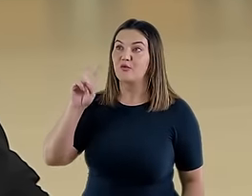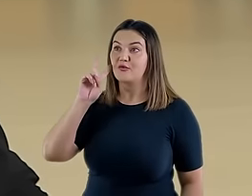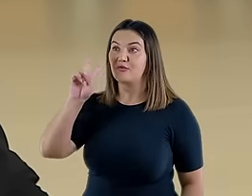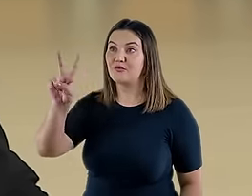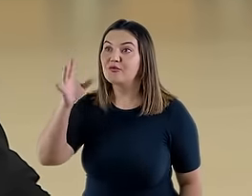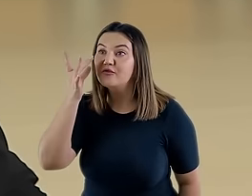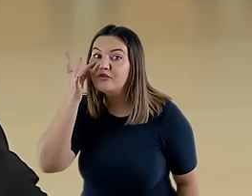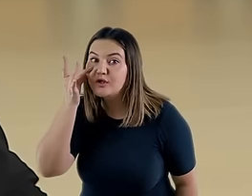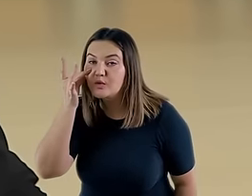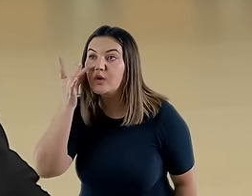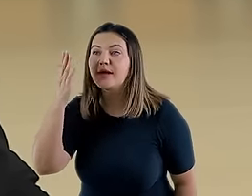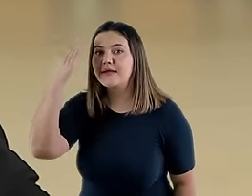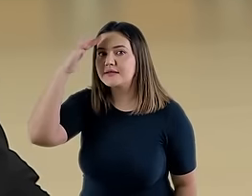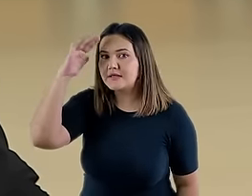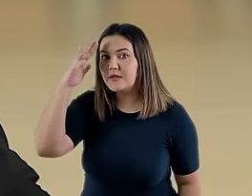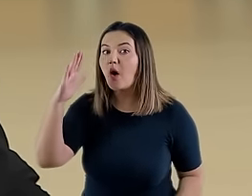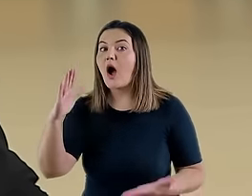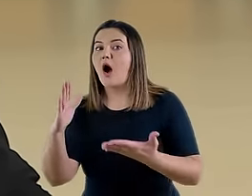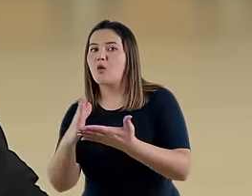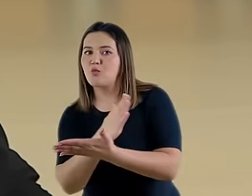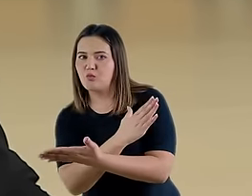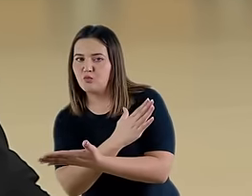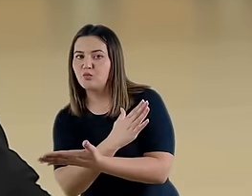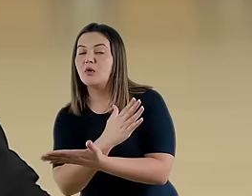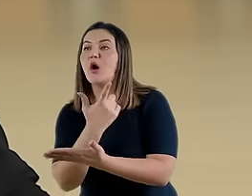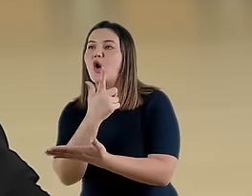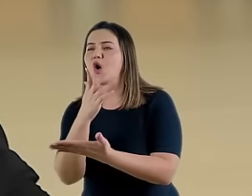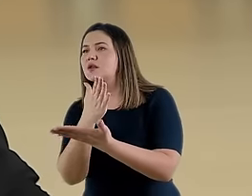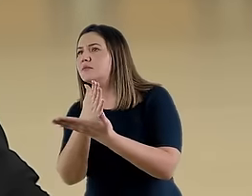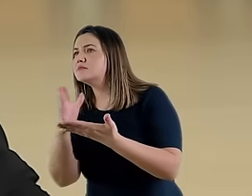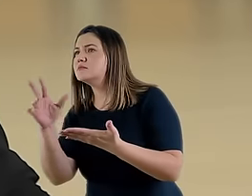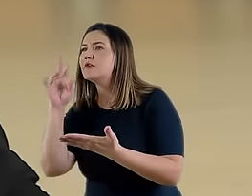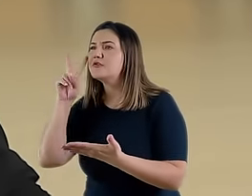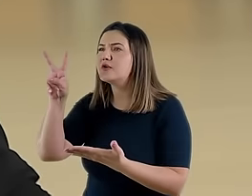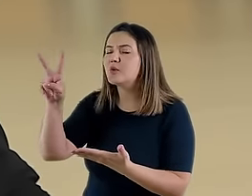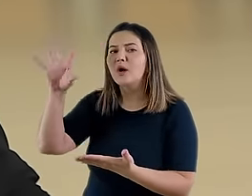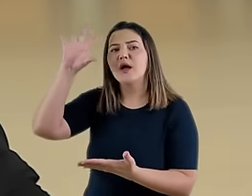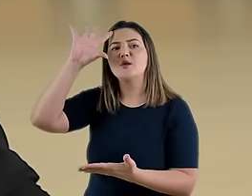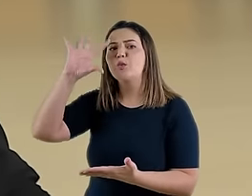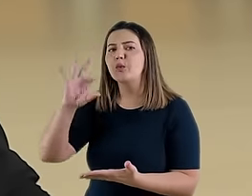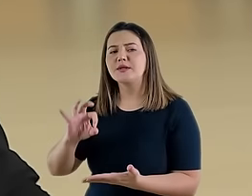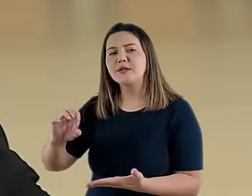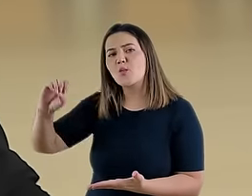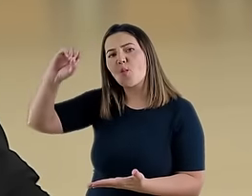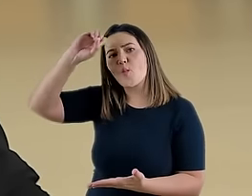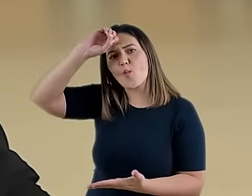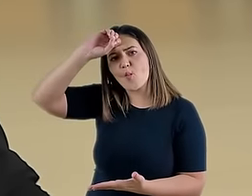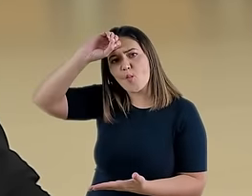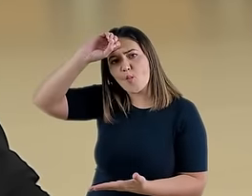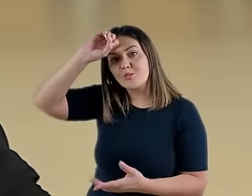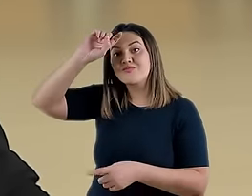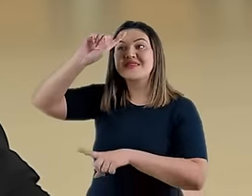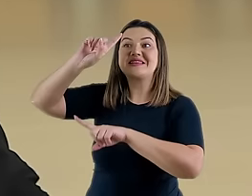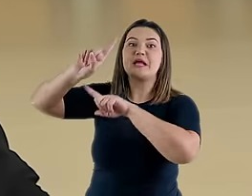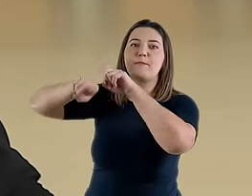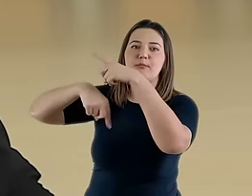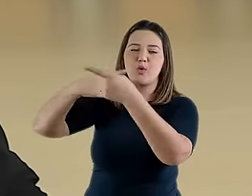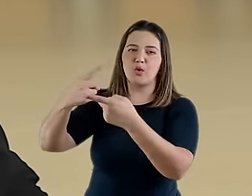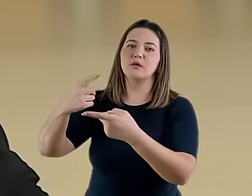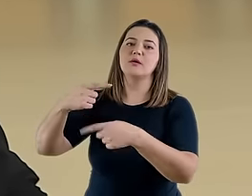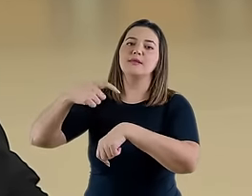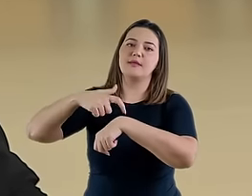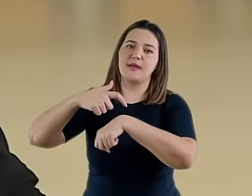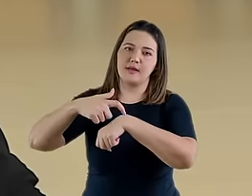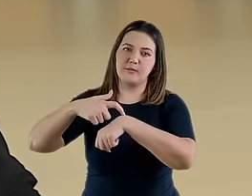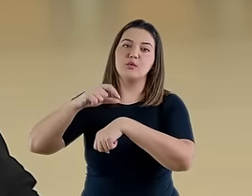ele não entendeu. Ou seja, uma parte da profecia ficou clara, outra foi revelada, ou reservada,